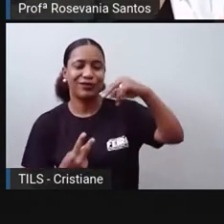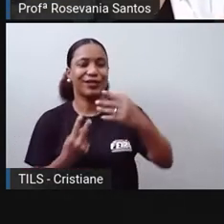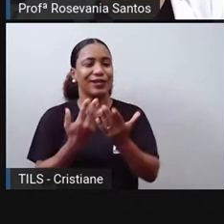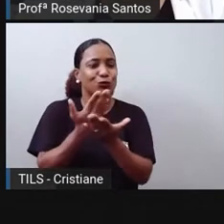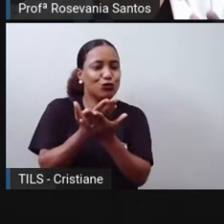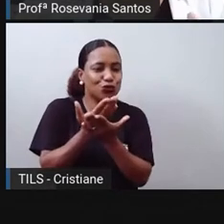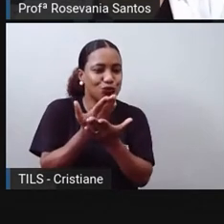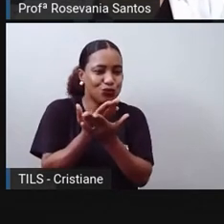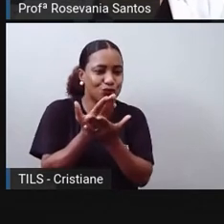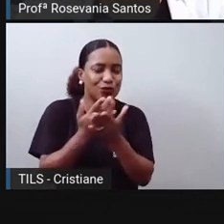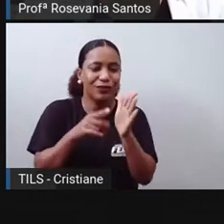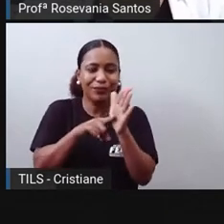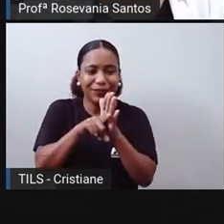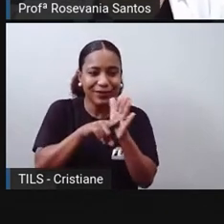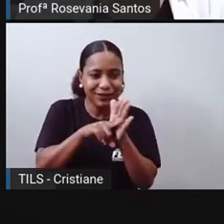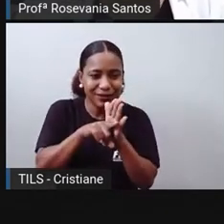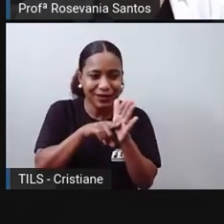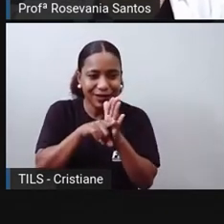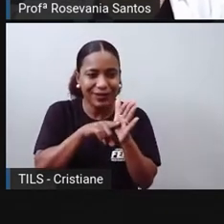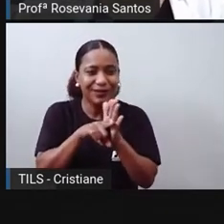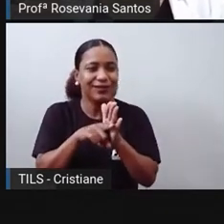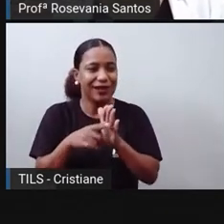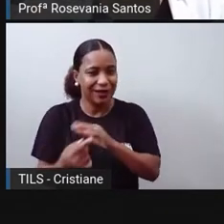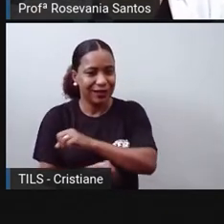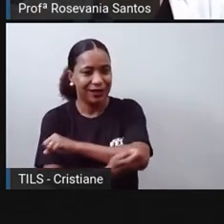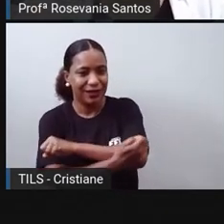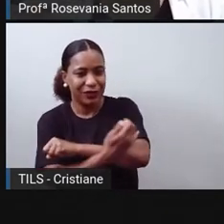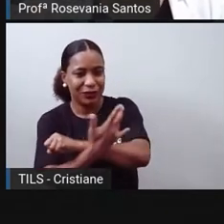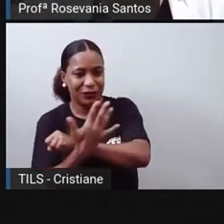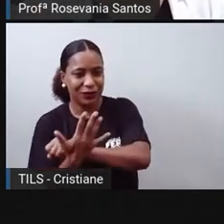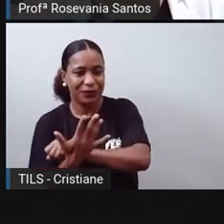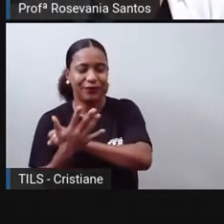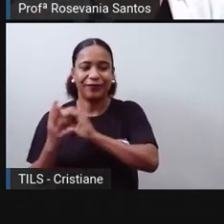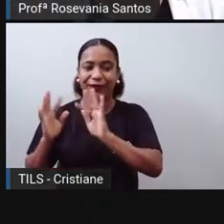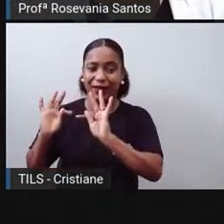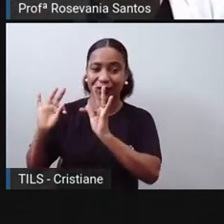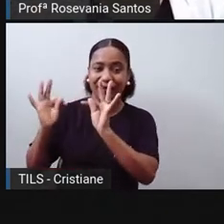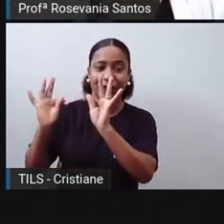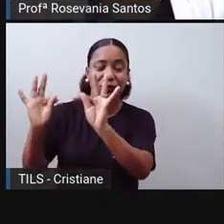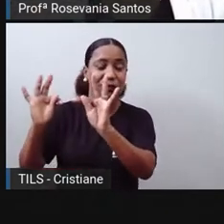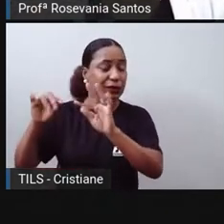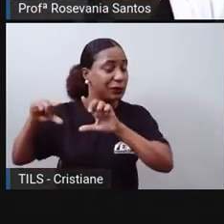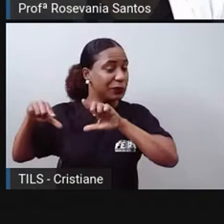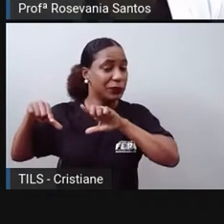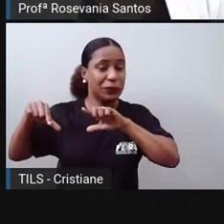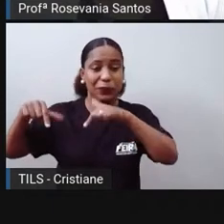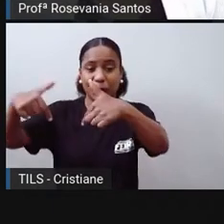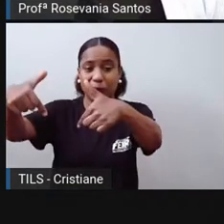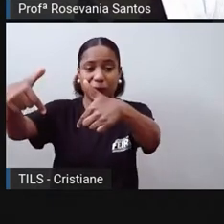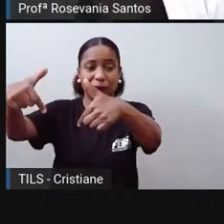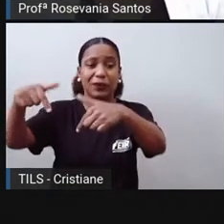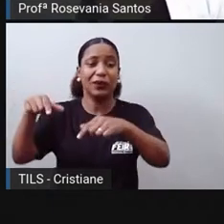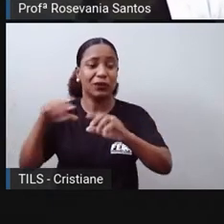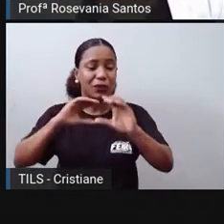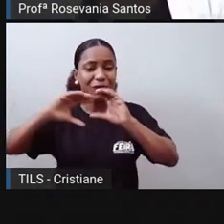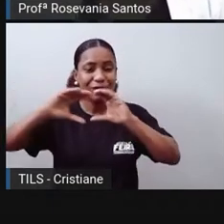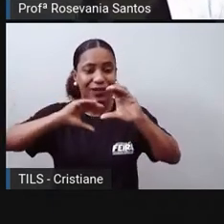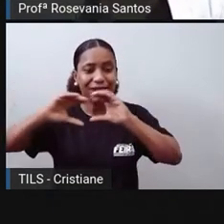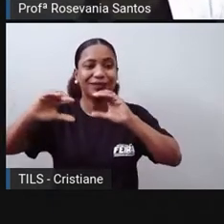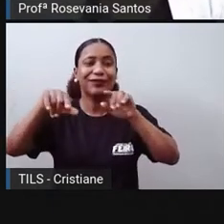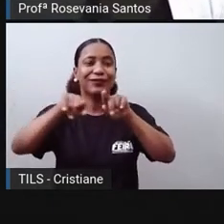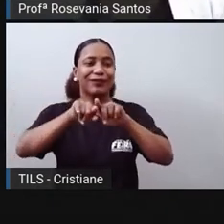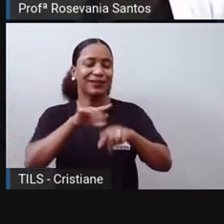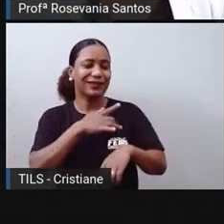todo esse desenvolvimento que a gente vive agora, né, com tecnologias bem mais avançadas, não só nas comunicações, como na